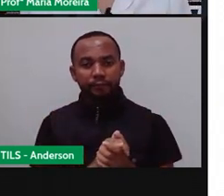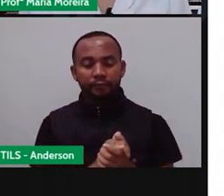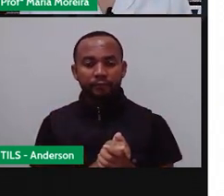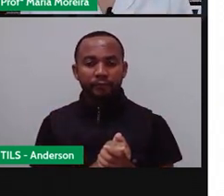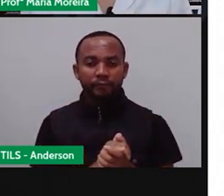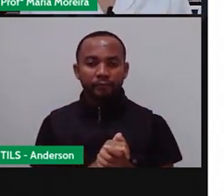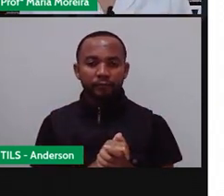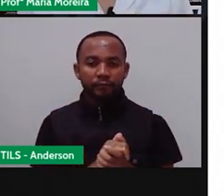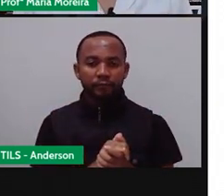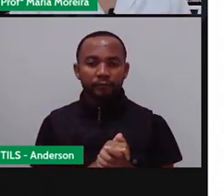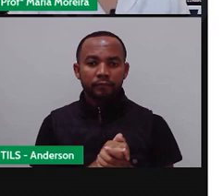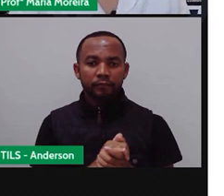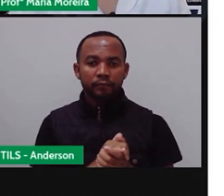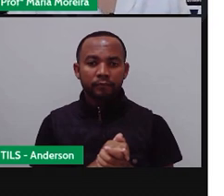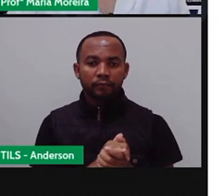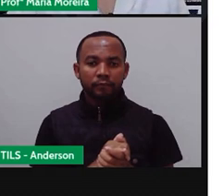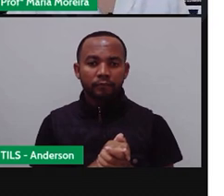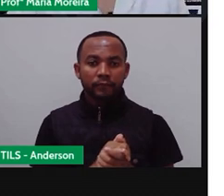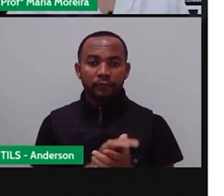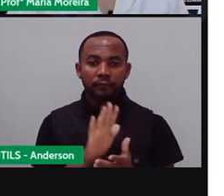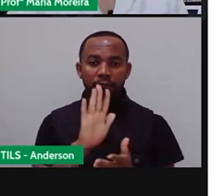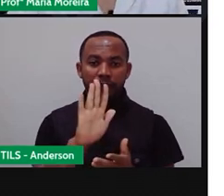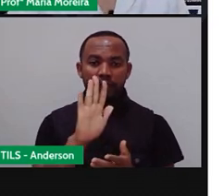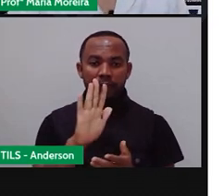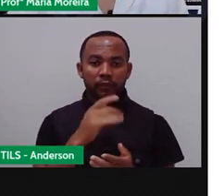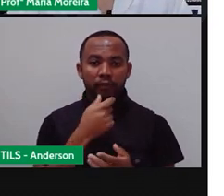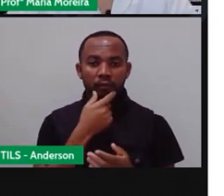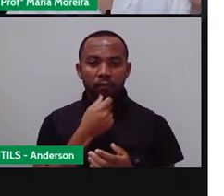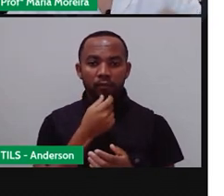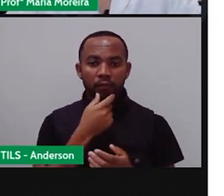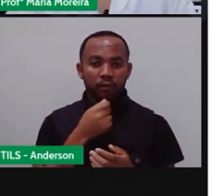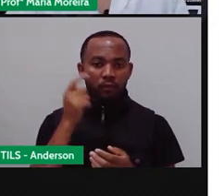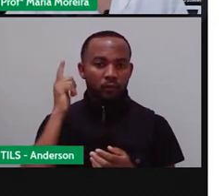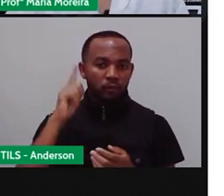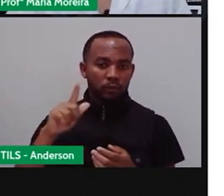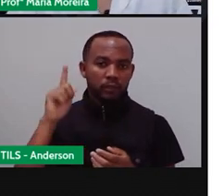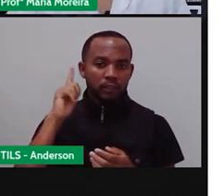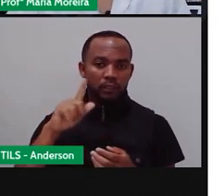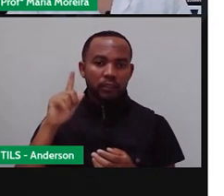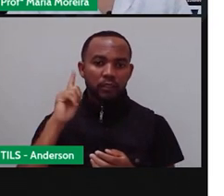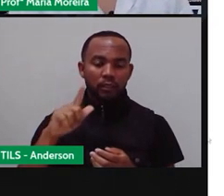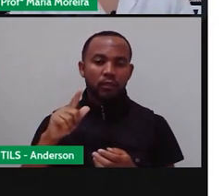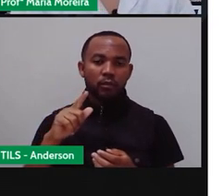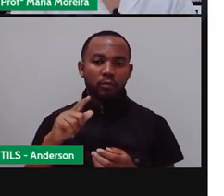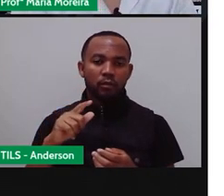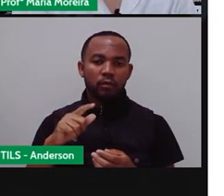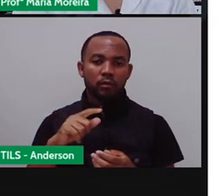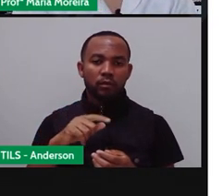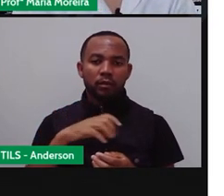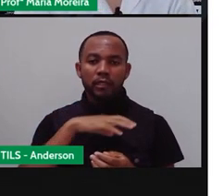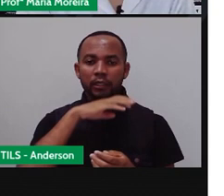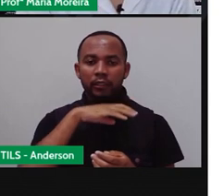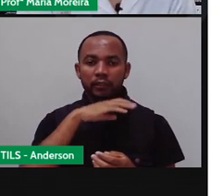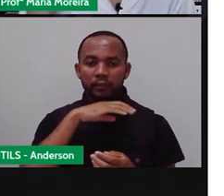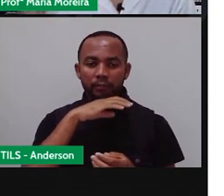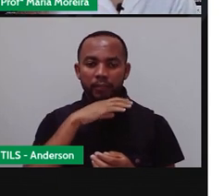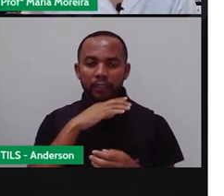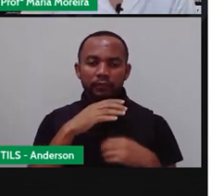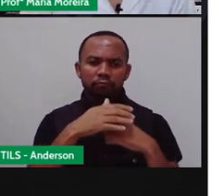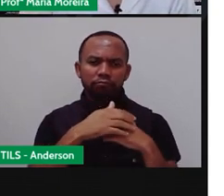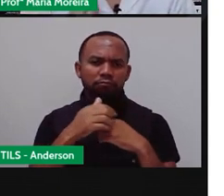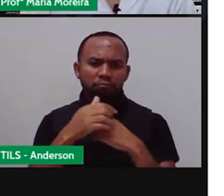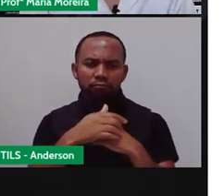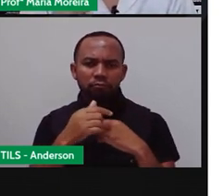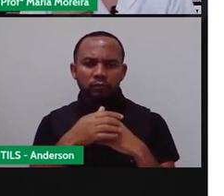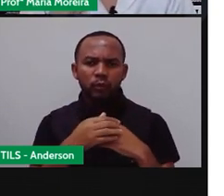natureza, não é isso? Mas o homem, ele conseguiu aí dobrar muitos animais. Por quê, né? A gente